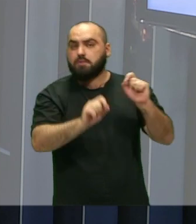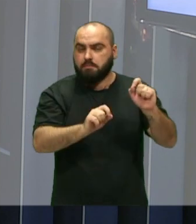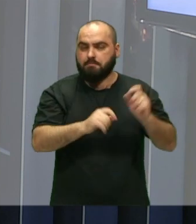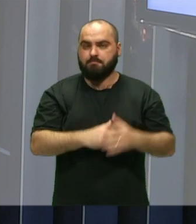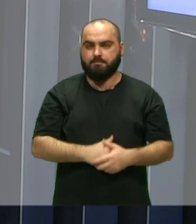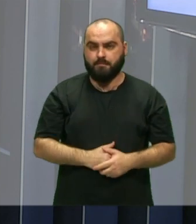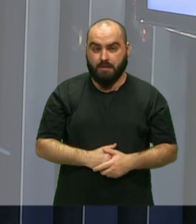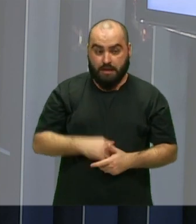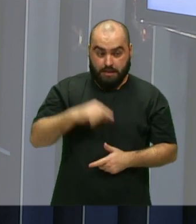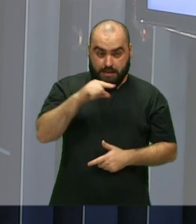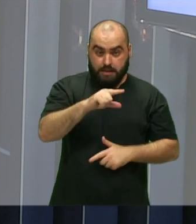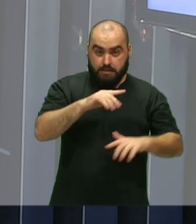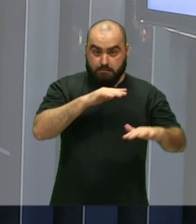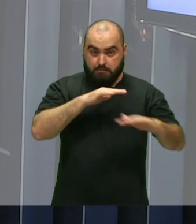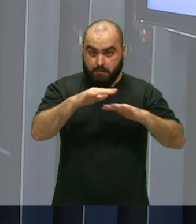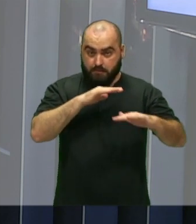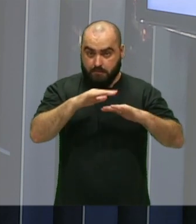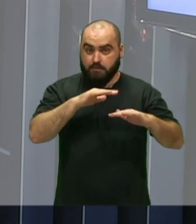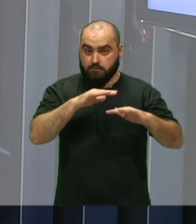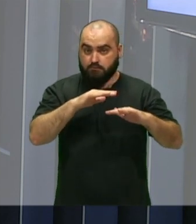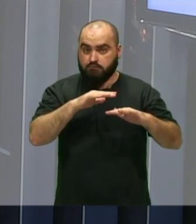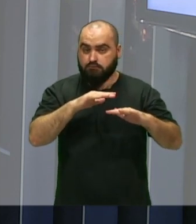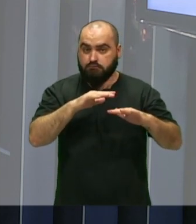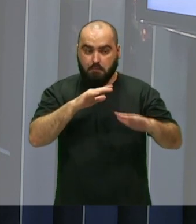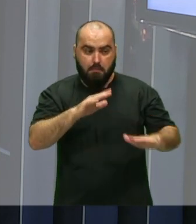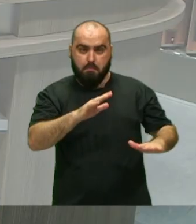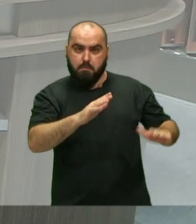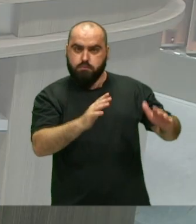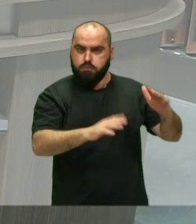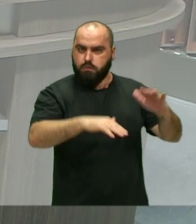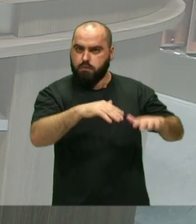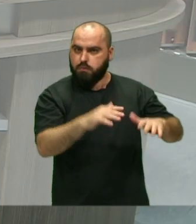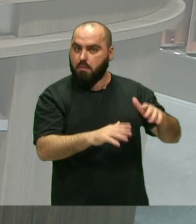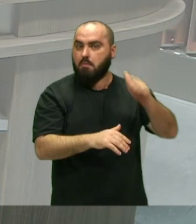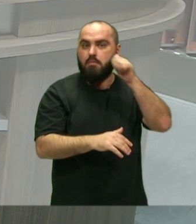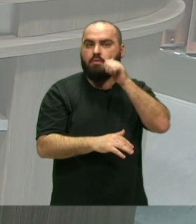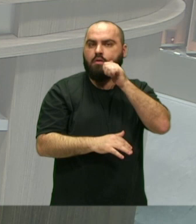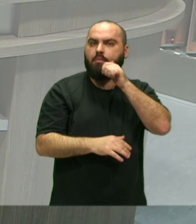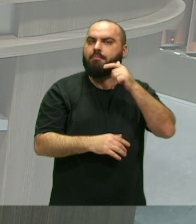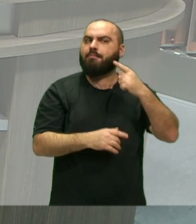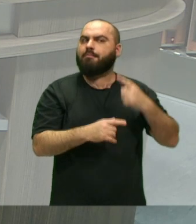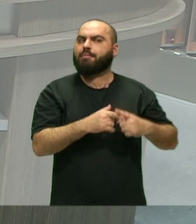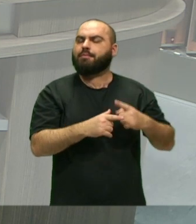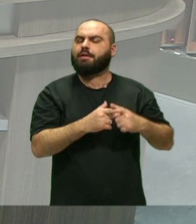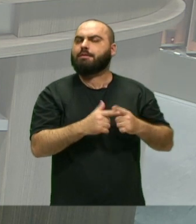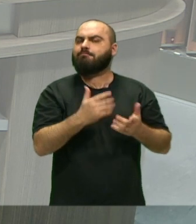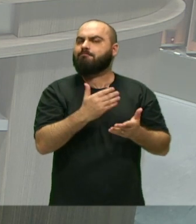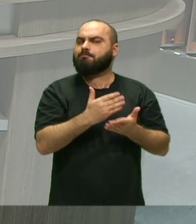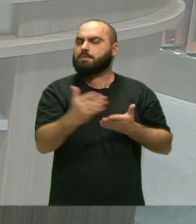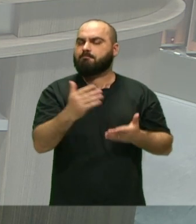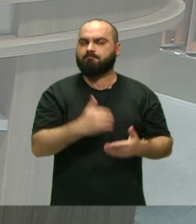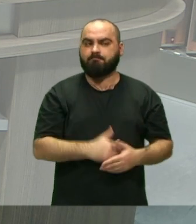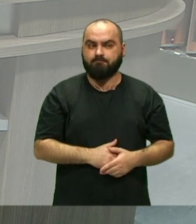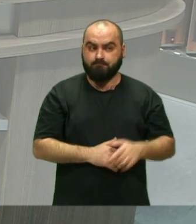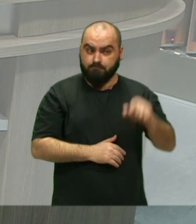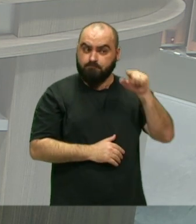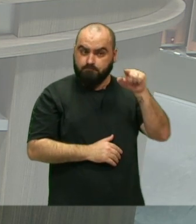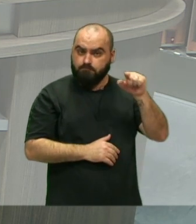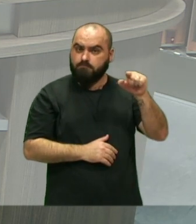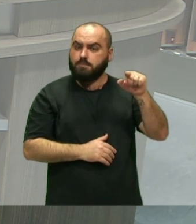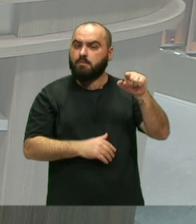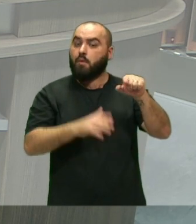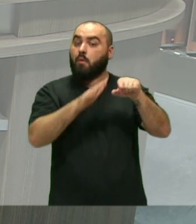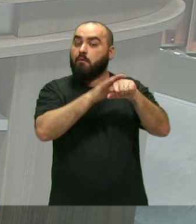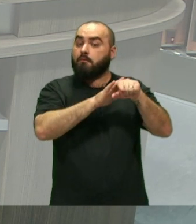Todo esse movimento Do baque Mulher Ele surgiu Por causa de Você na conversa Com outras